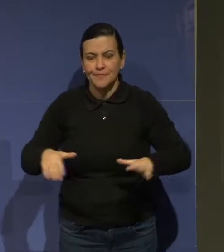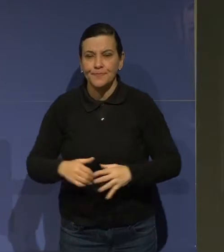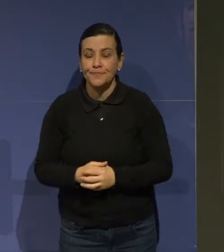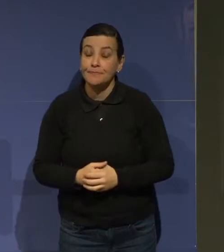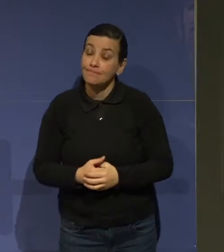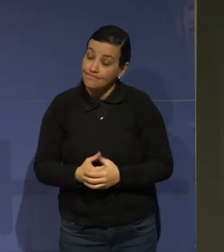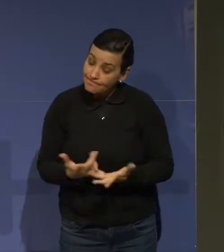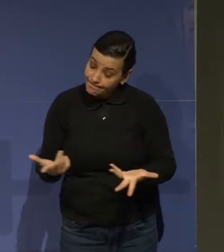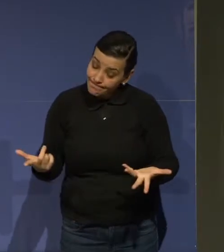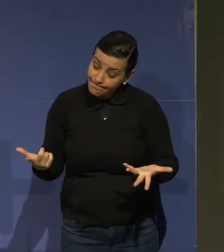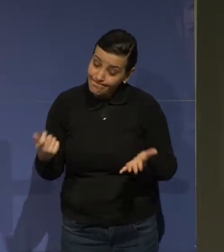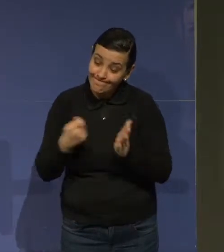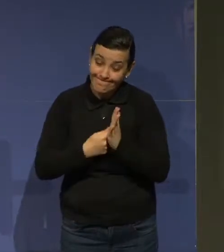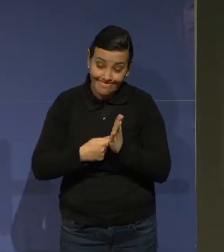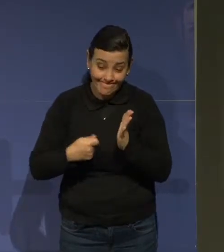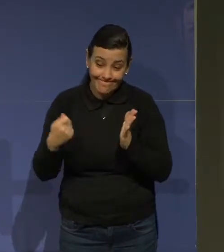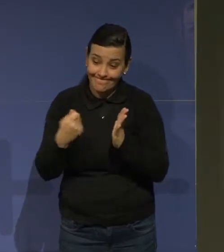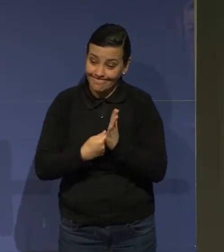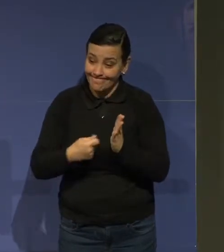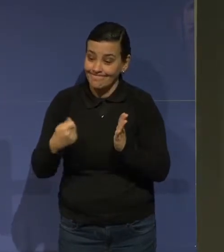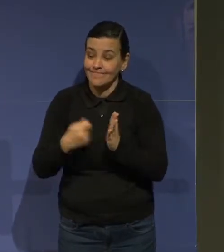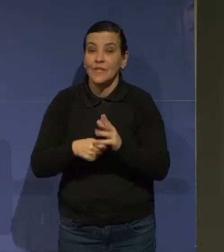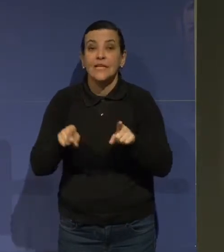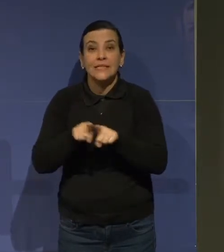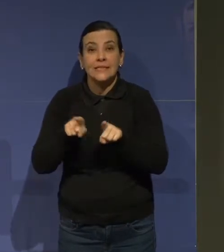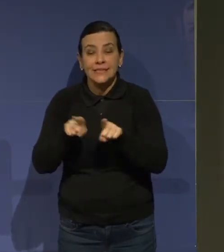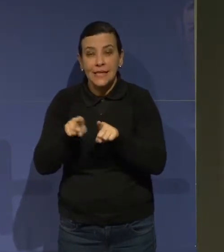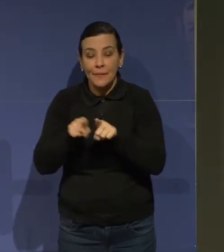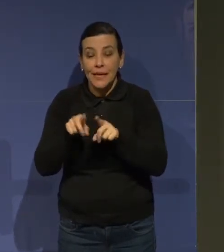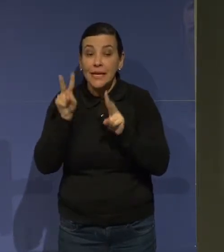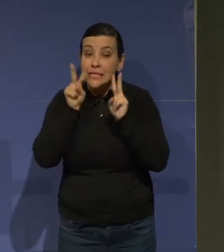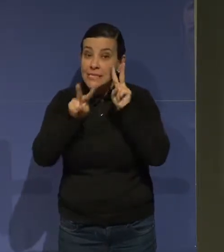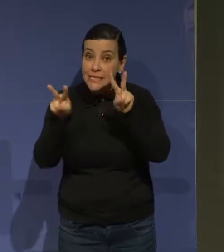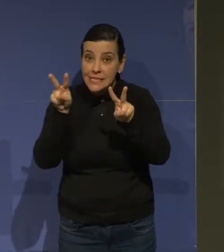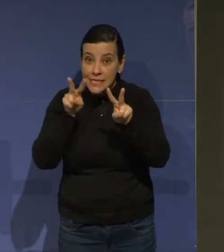A gente usa o Prasego Ver também, hashtag Prasego Ver em tudo.